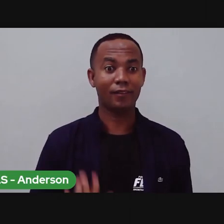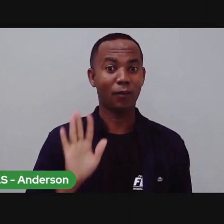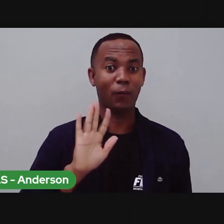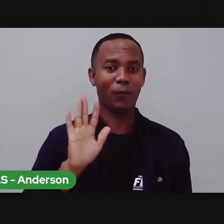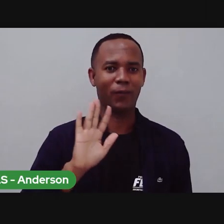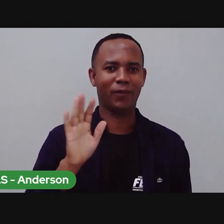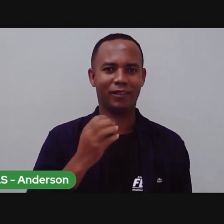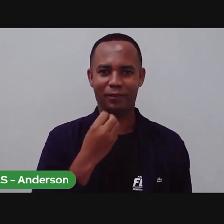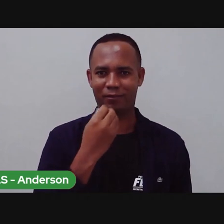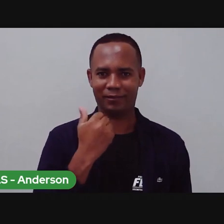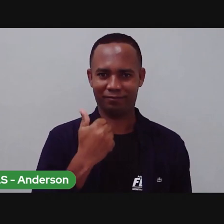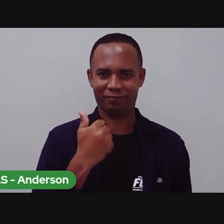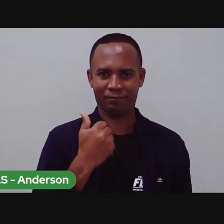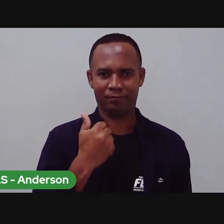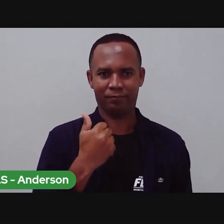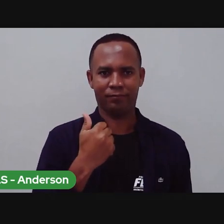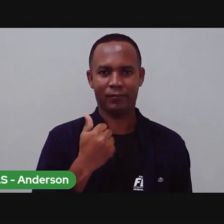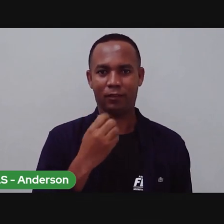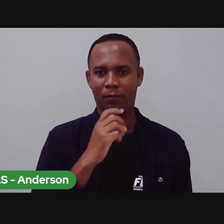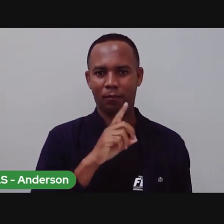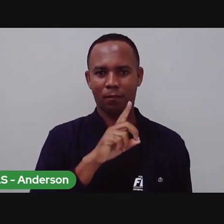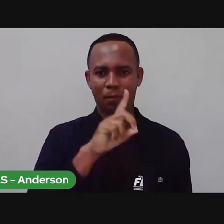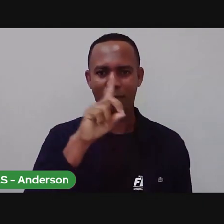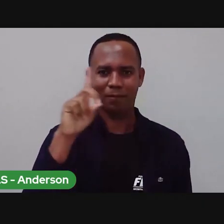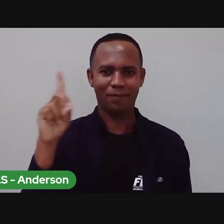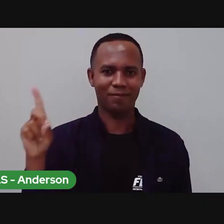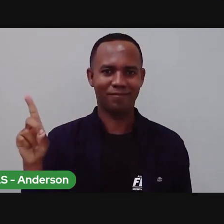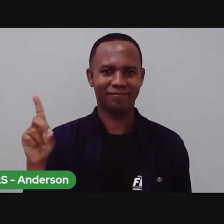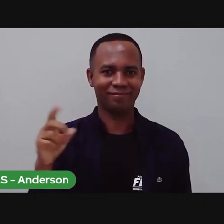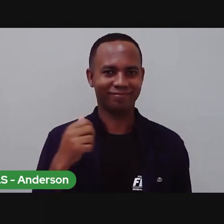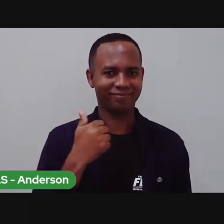Oi! Bom dia!